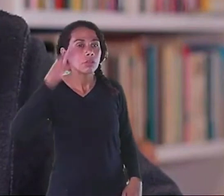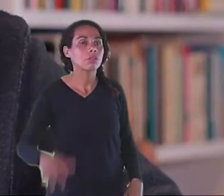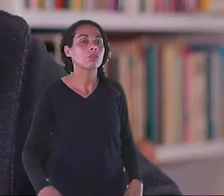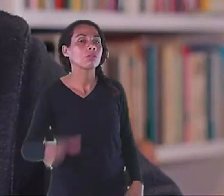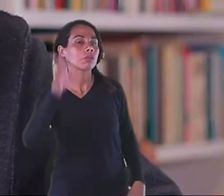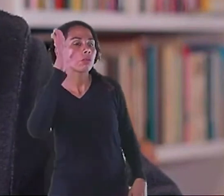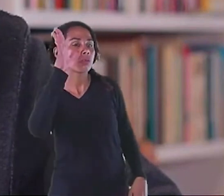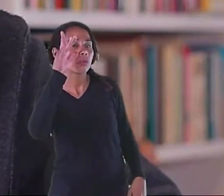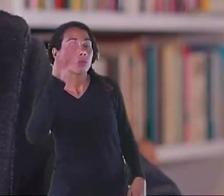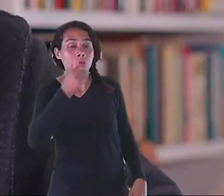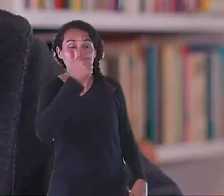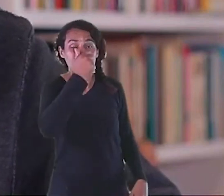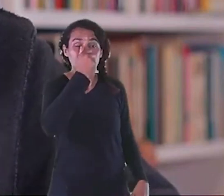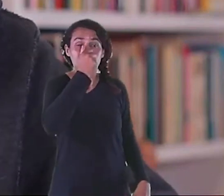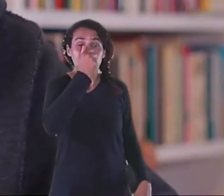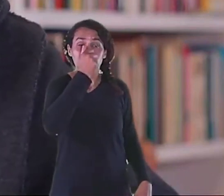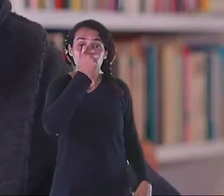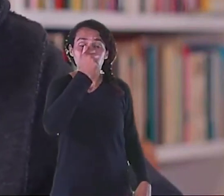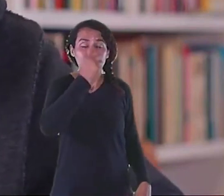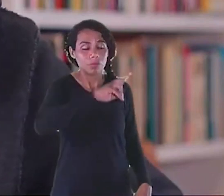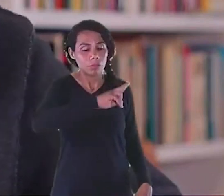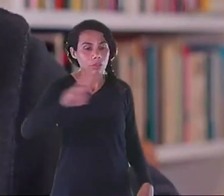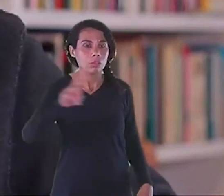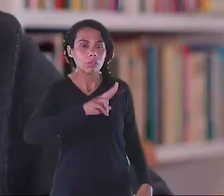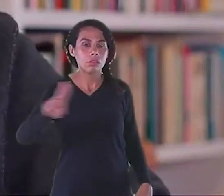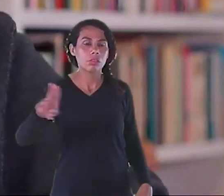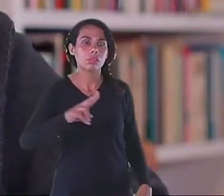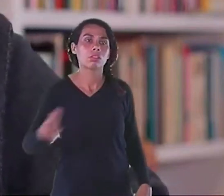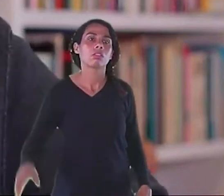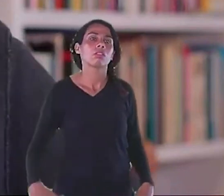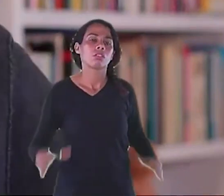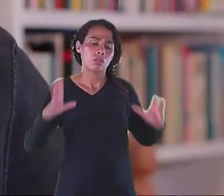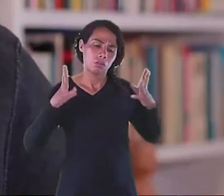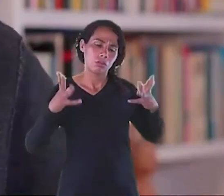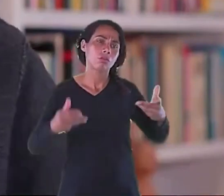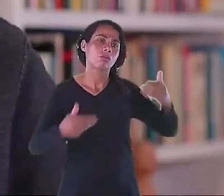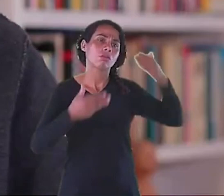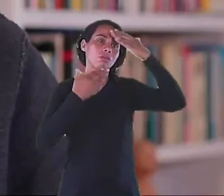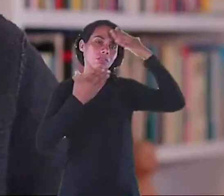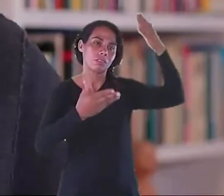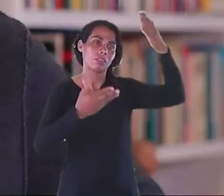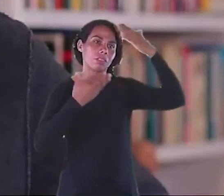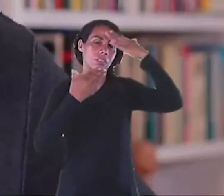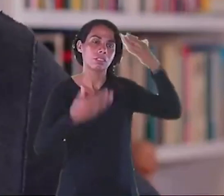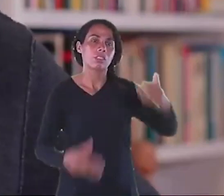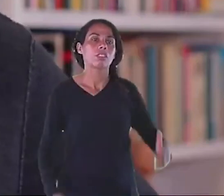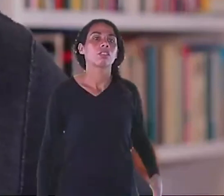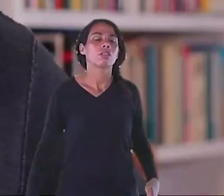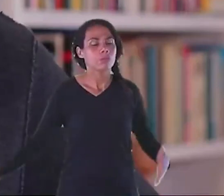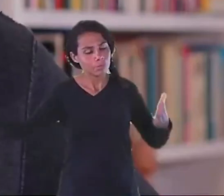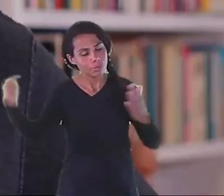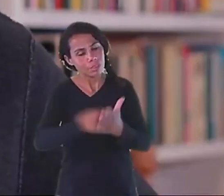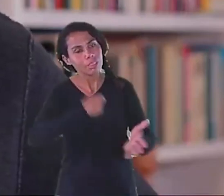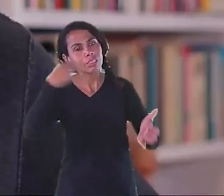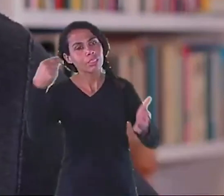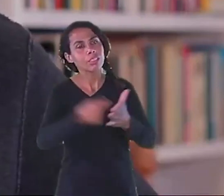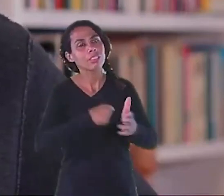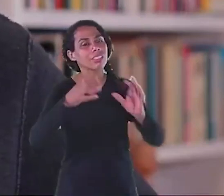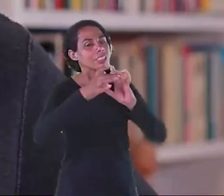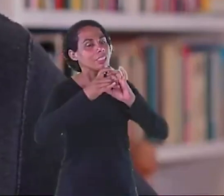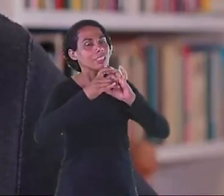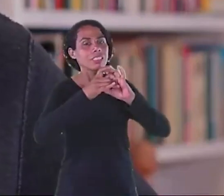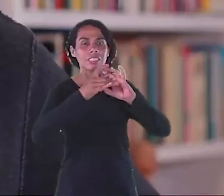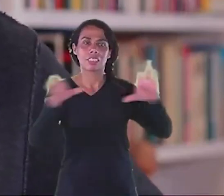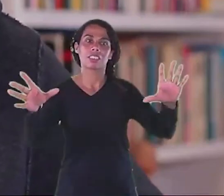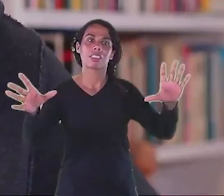Nossa Tanta gente Mas ó gente Muito obrigado Quem quiser fazer pergunta aí Por favor Pode fazer pelo chat A